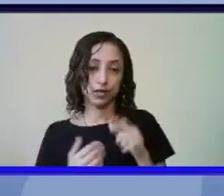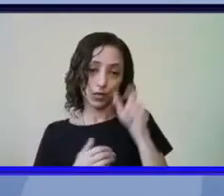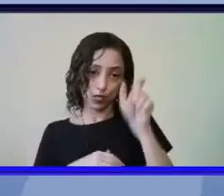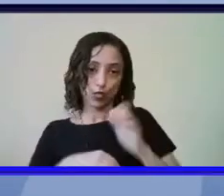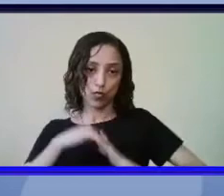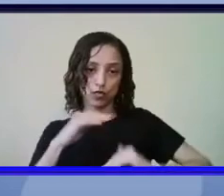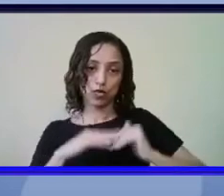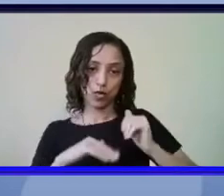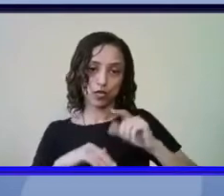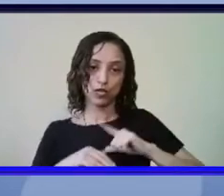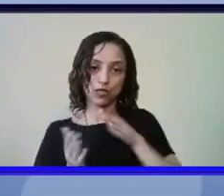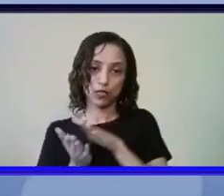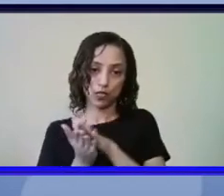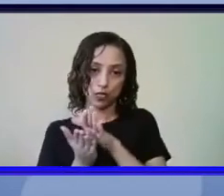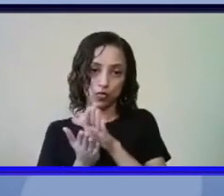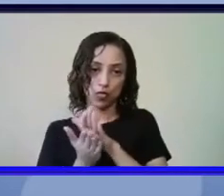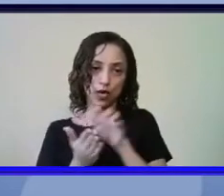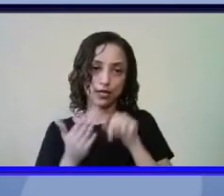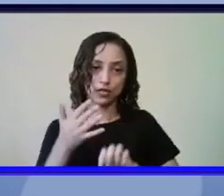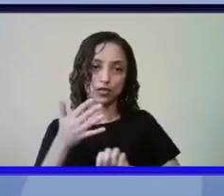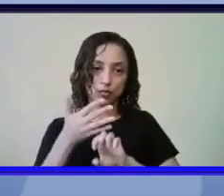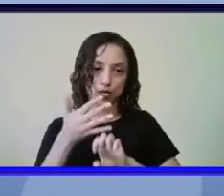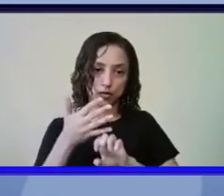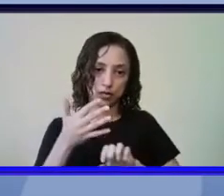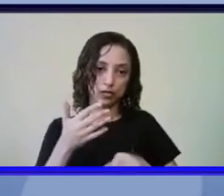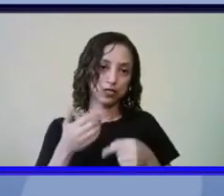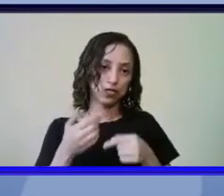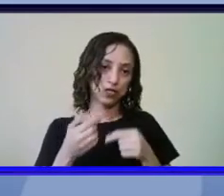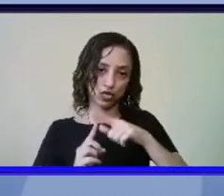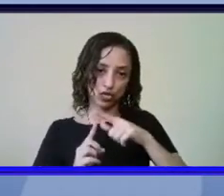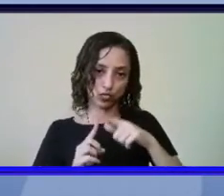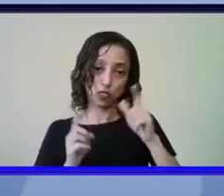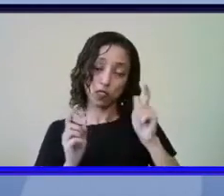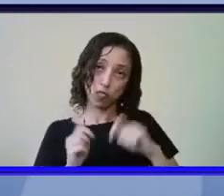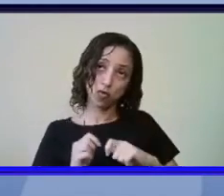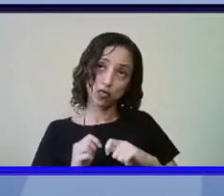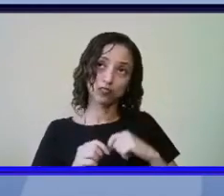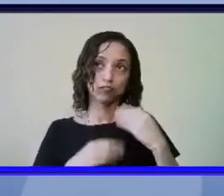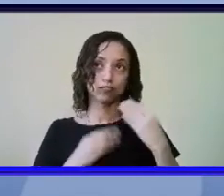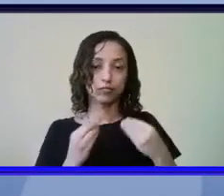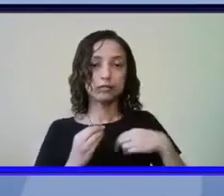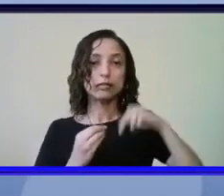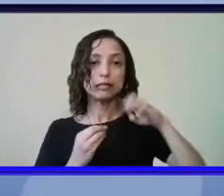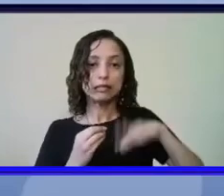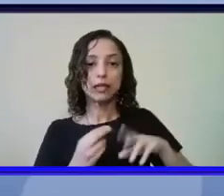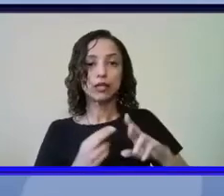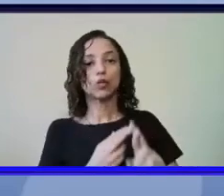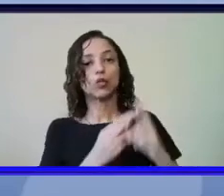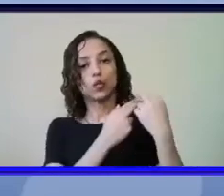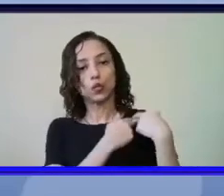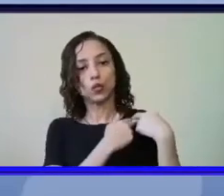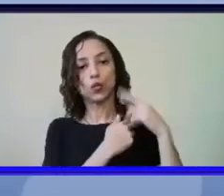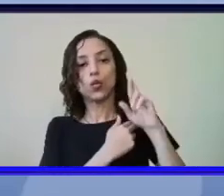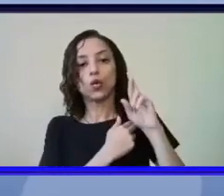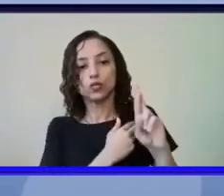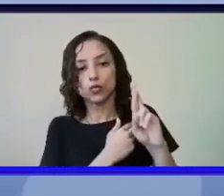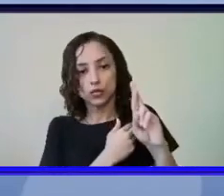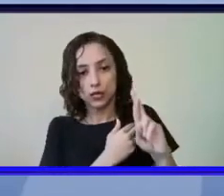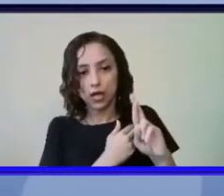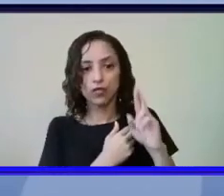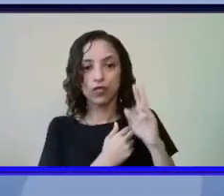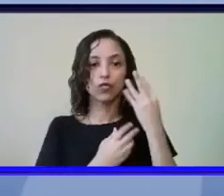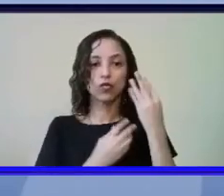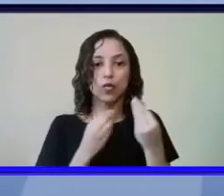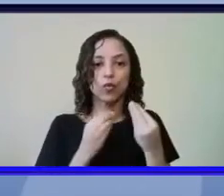que publicou essa espécie na medida do possível entre no catálogo veja quem é o responsável por